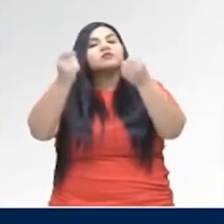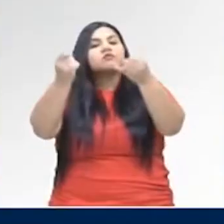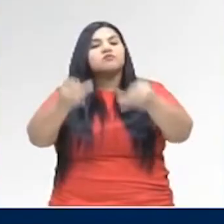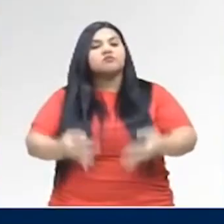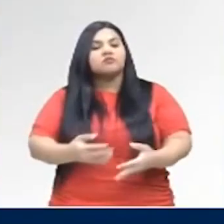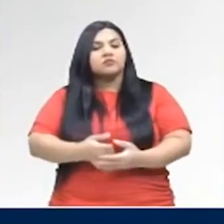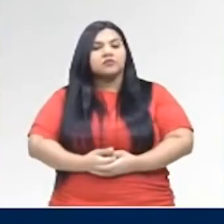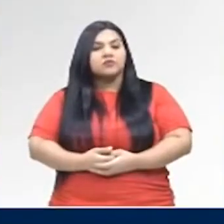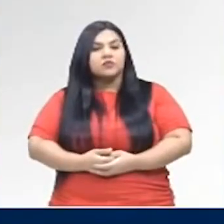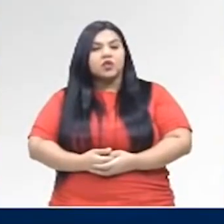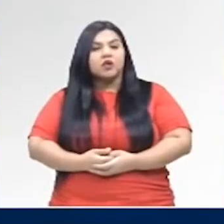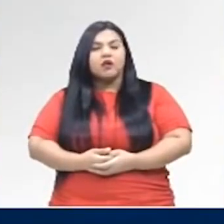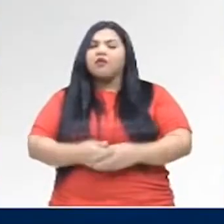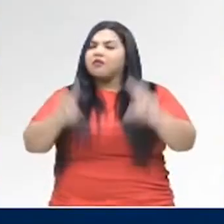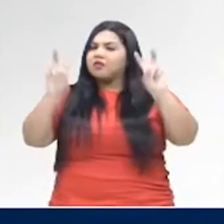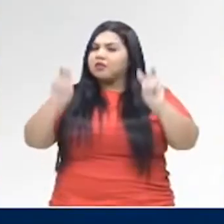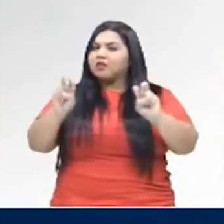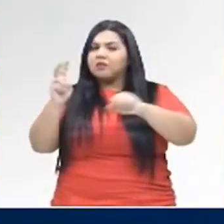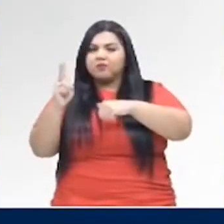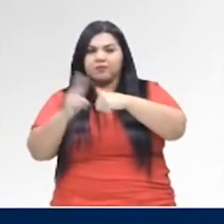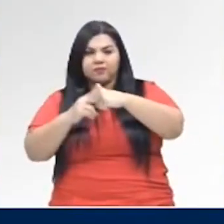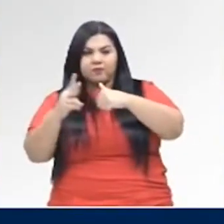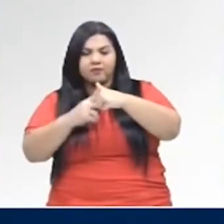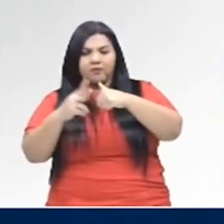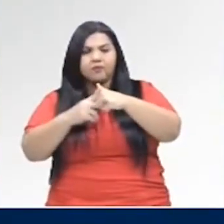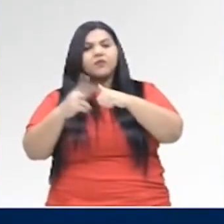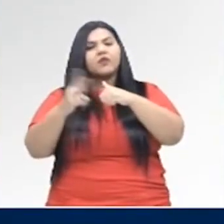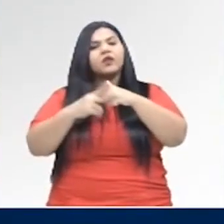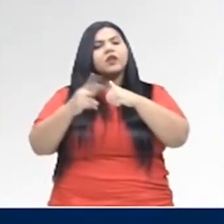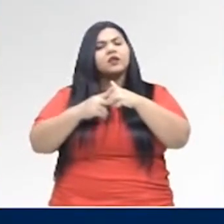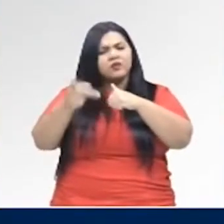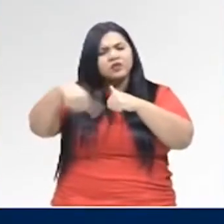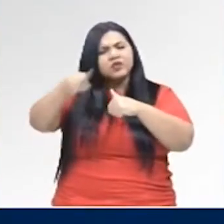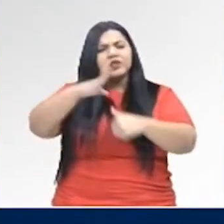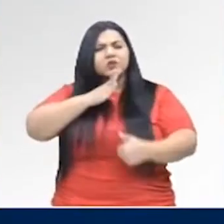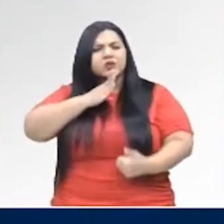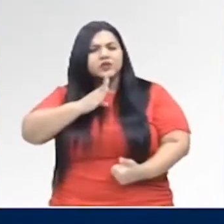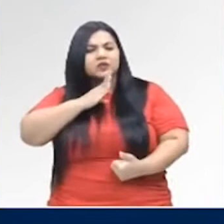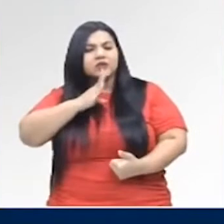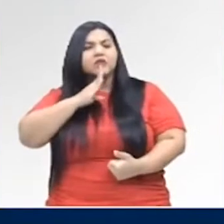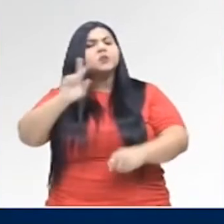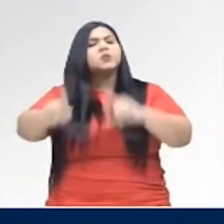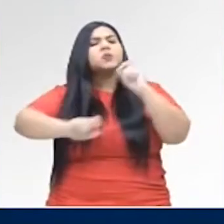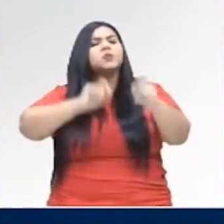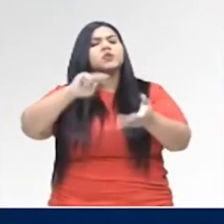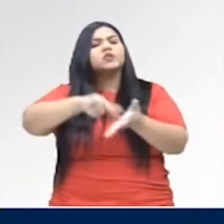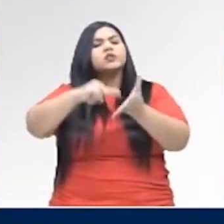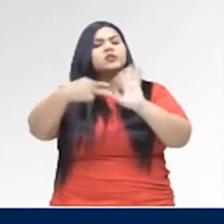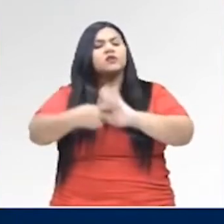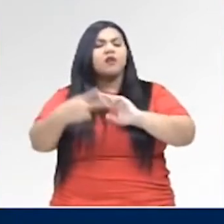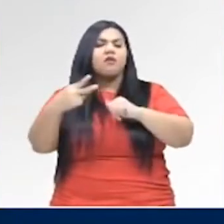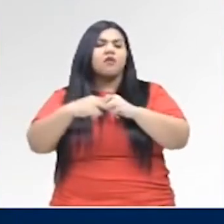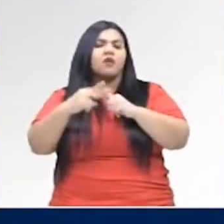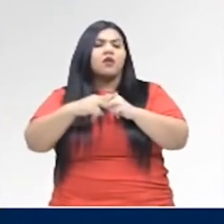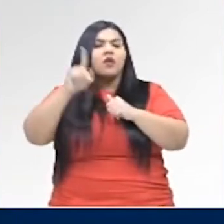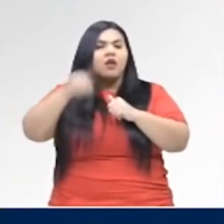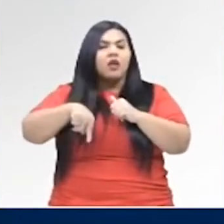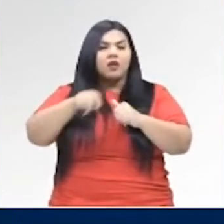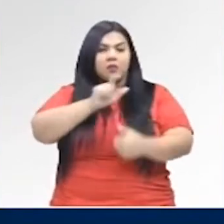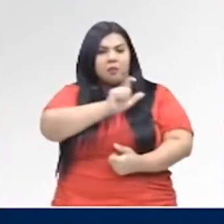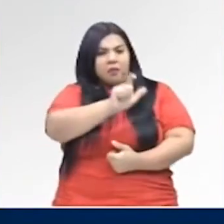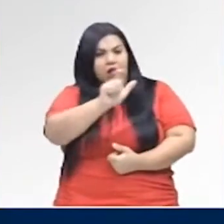Nós estamos falando dos verbos. Verbos você já sabe. O que são os verbos? São as